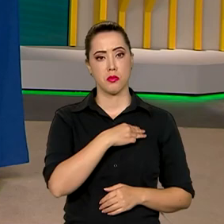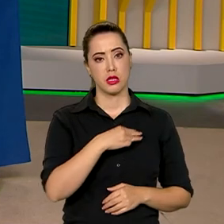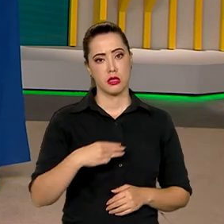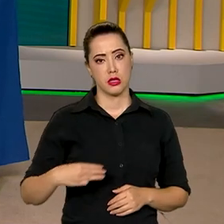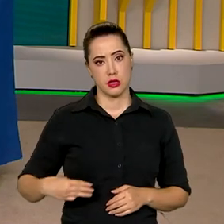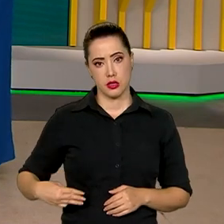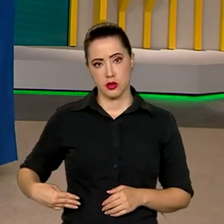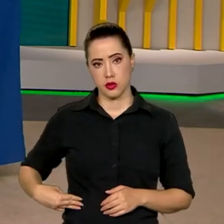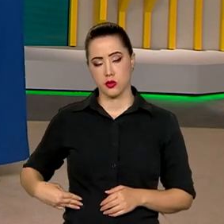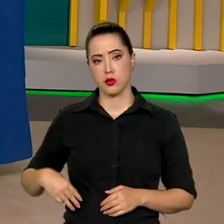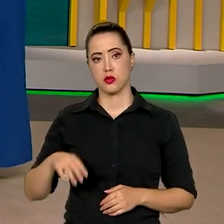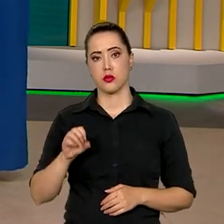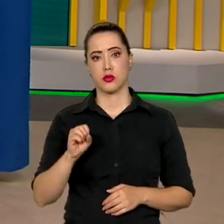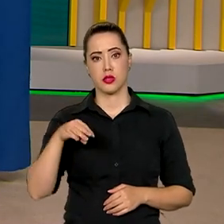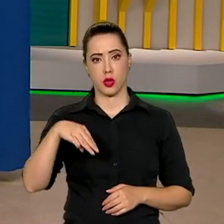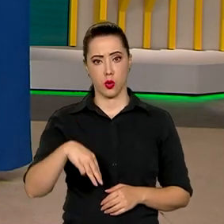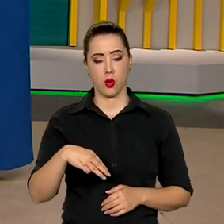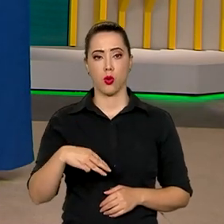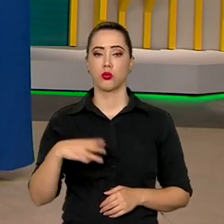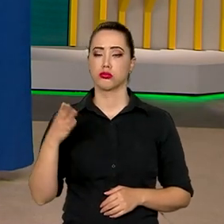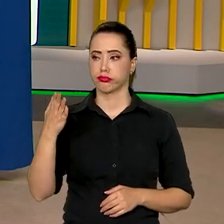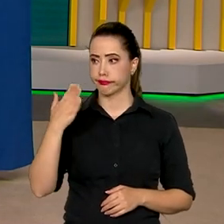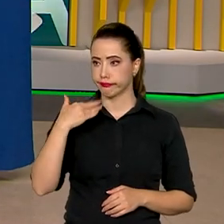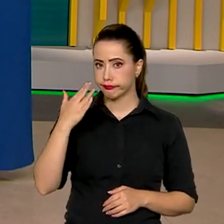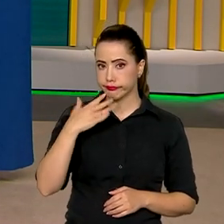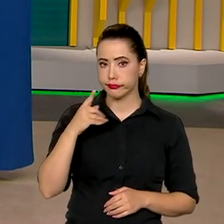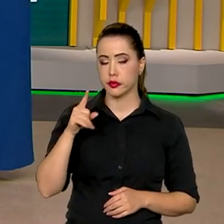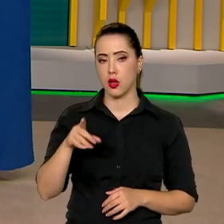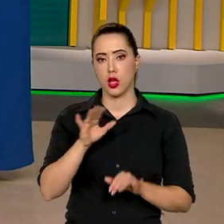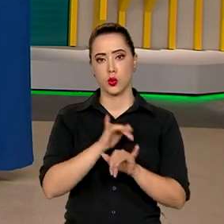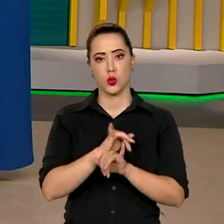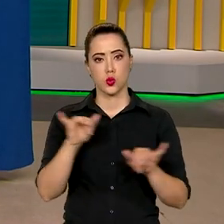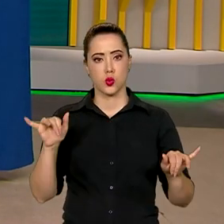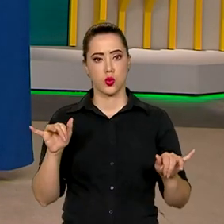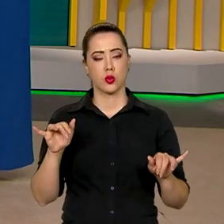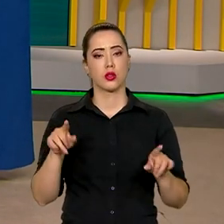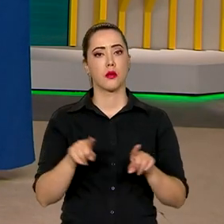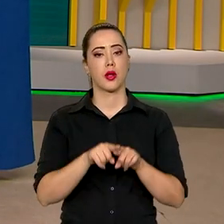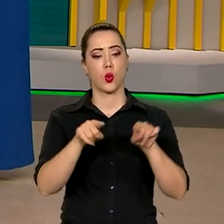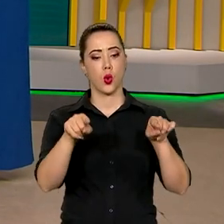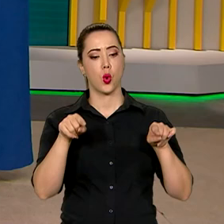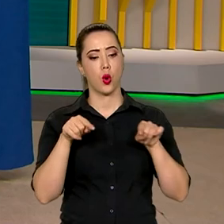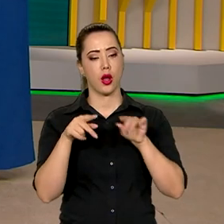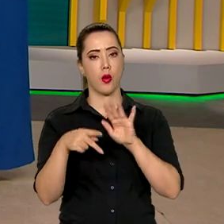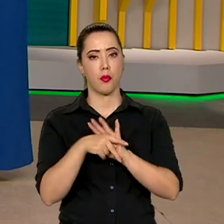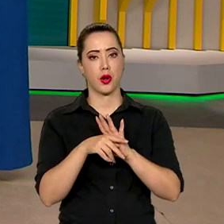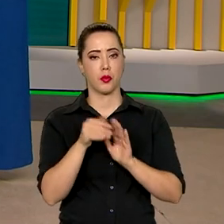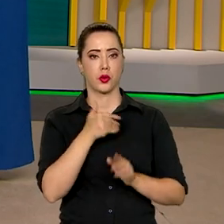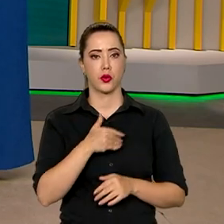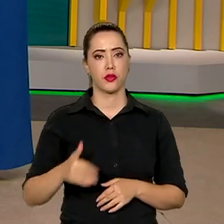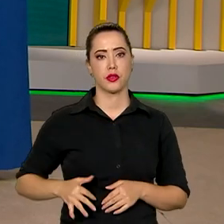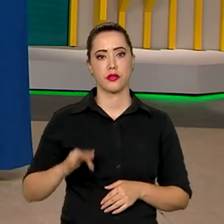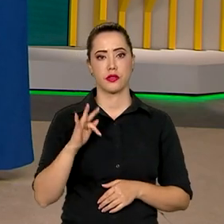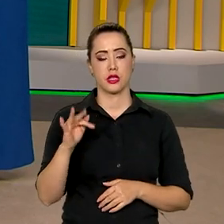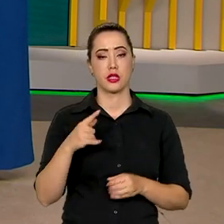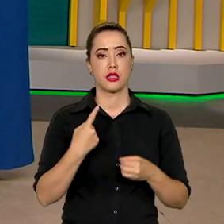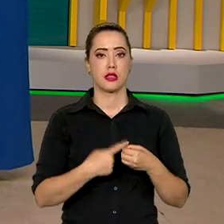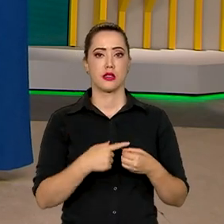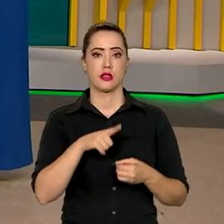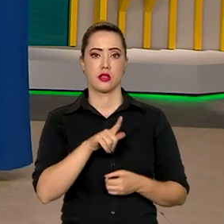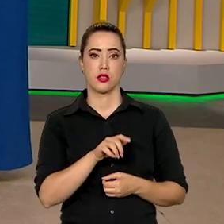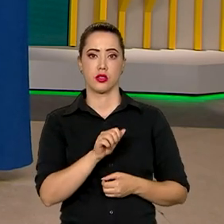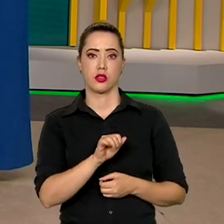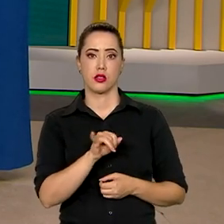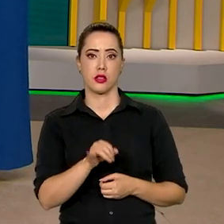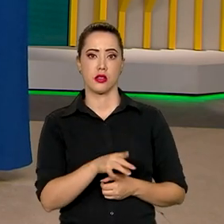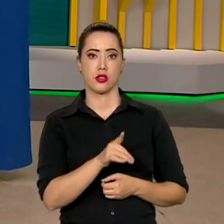da Presidência da República, Paulo Pimenta, que nós vimos aí na reportagem, anunciou ainda um escritório do governo federal na cidade de Lageado.